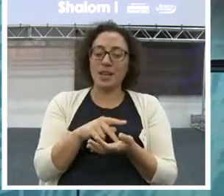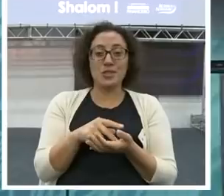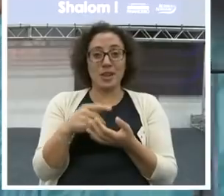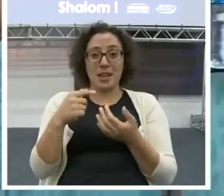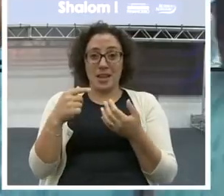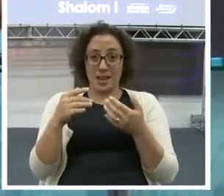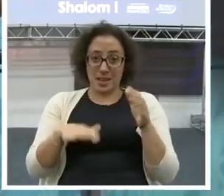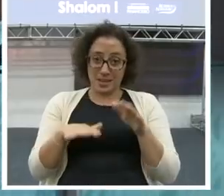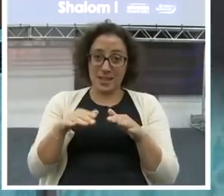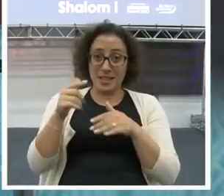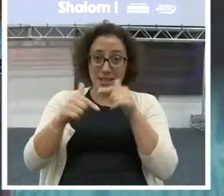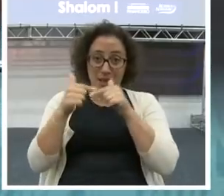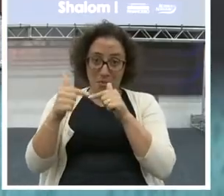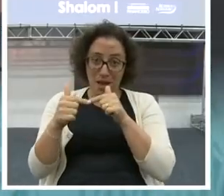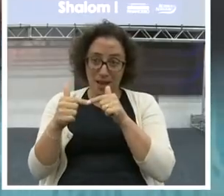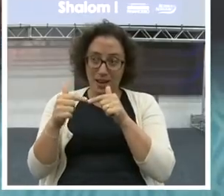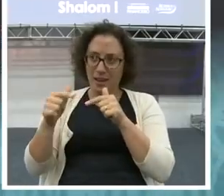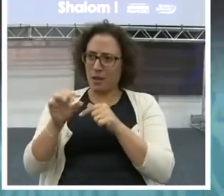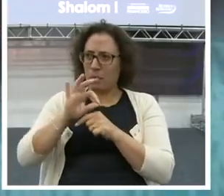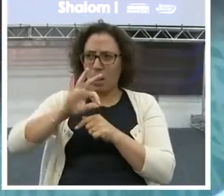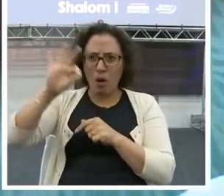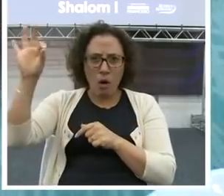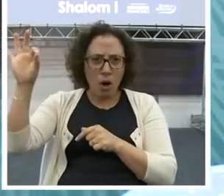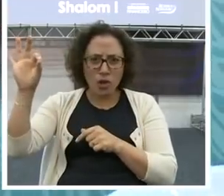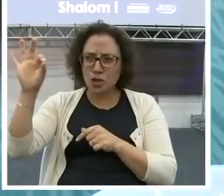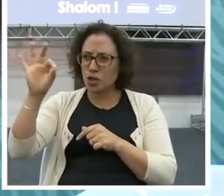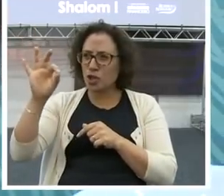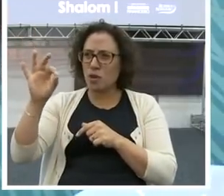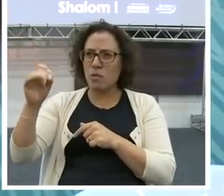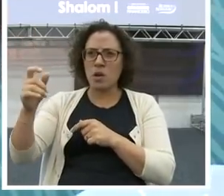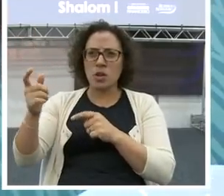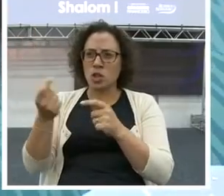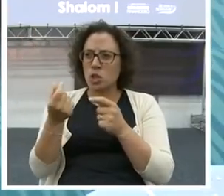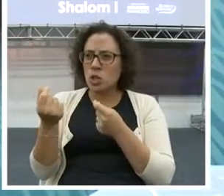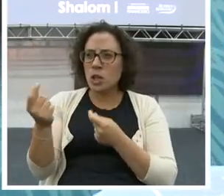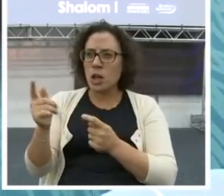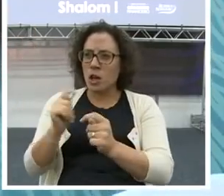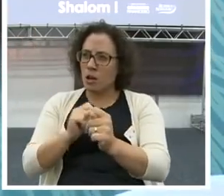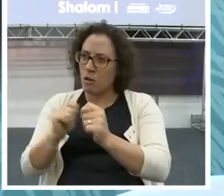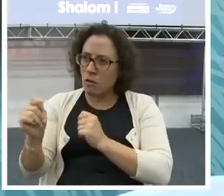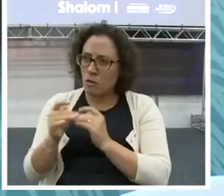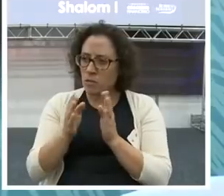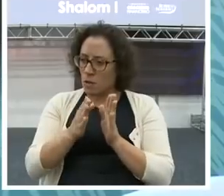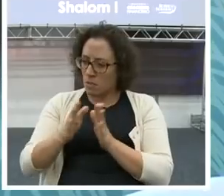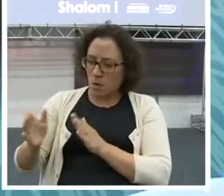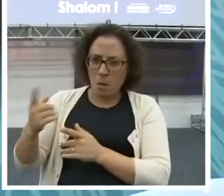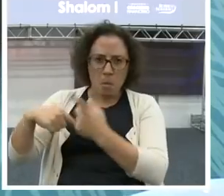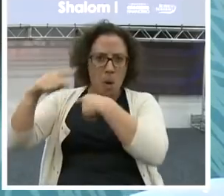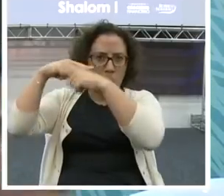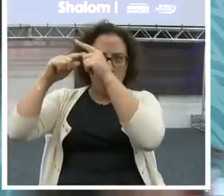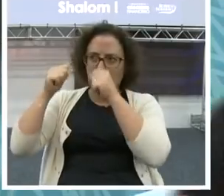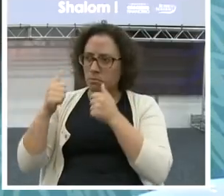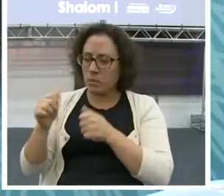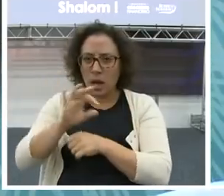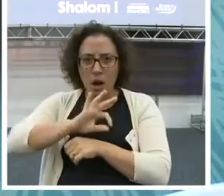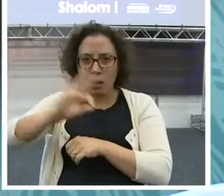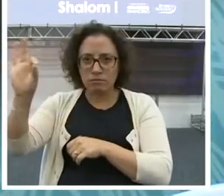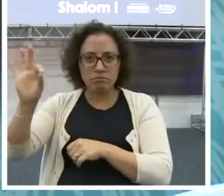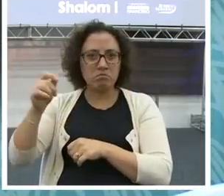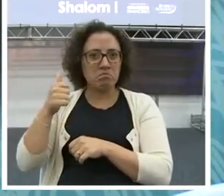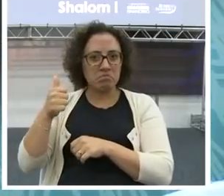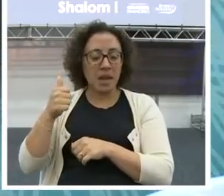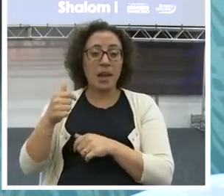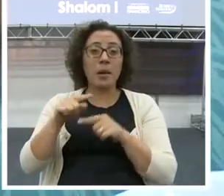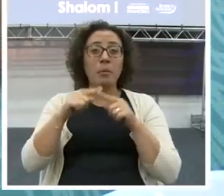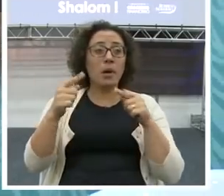trabalha, às vezes, numa empresa, e você é um extraordinário gestor lá, faz aquilo multiplicar, e você, naquilo, na sua